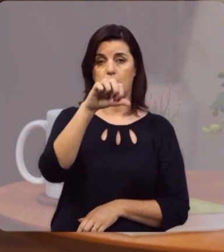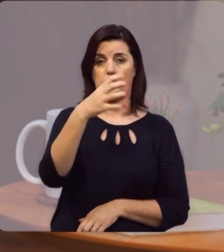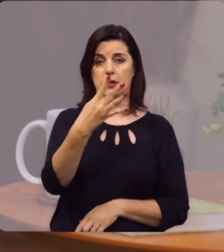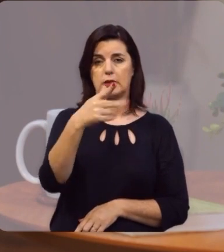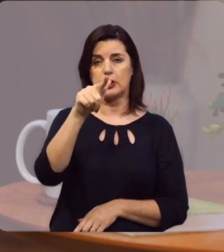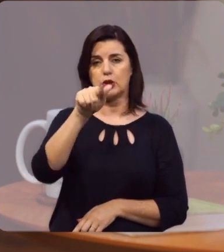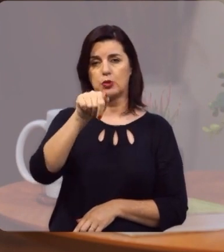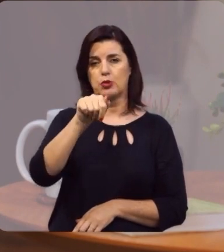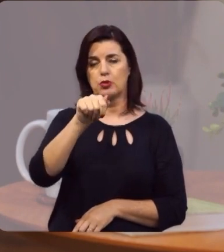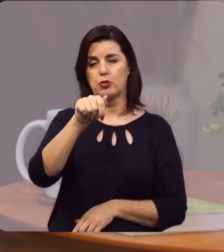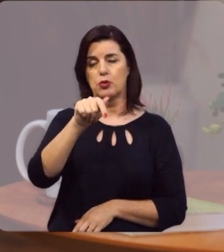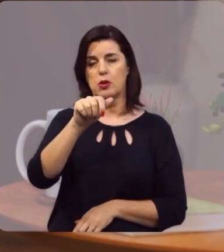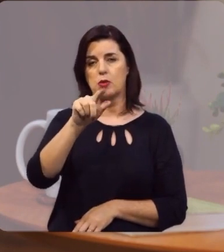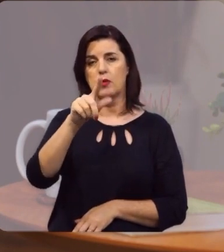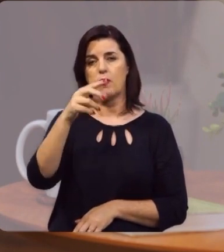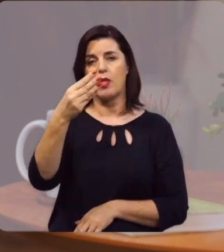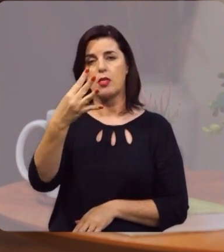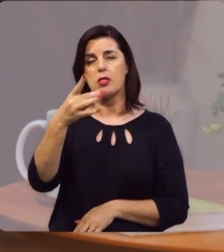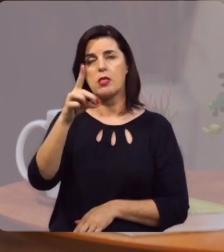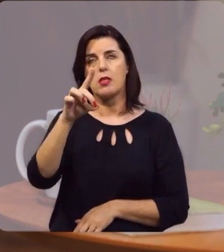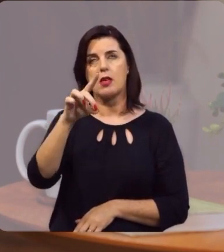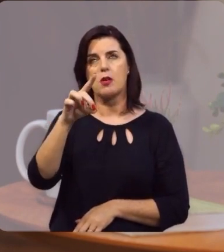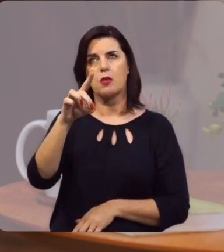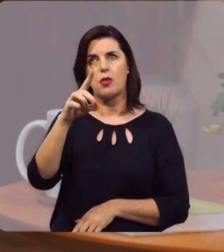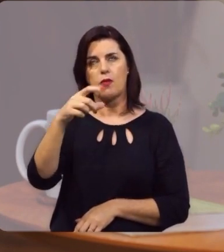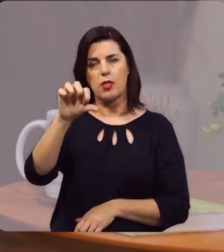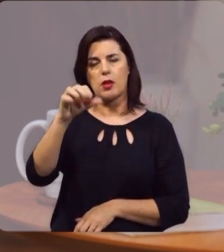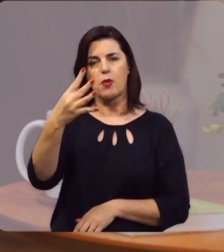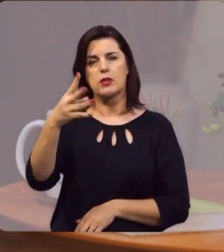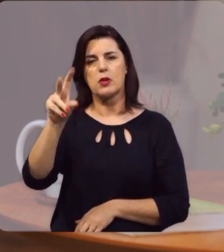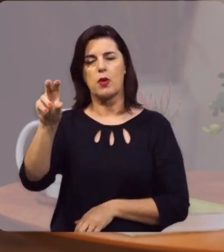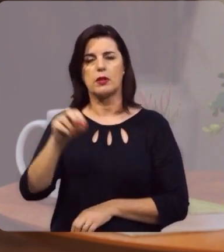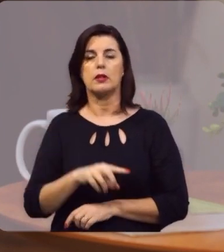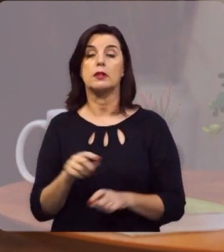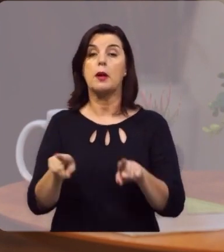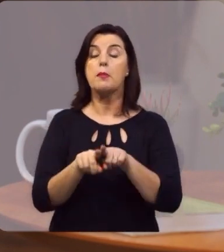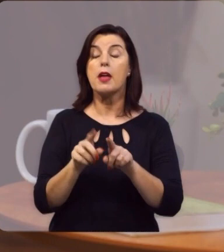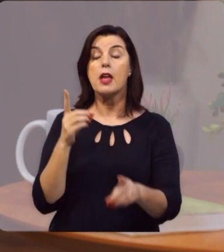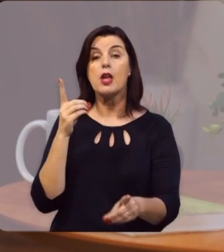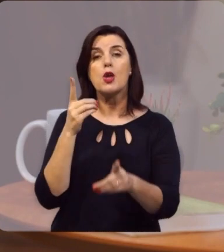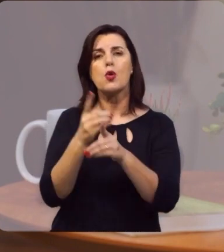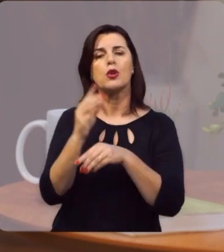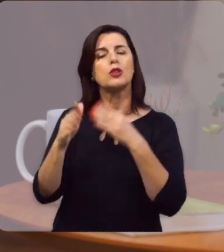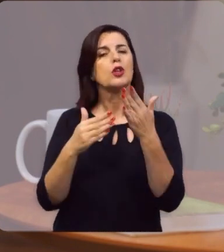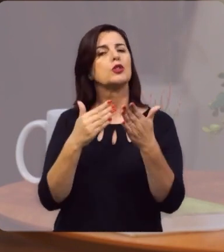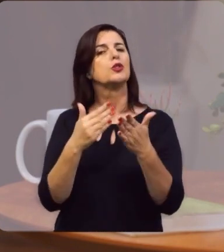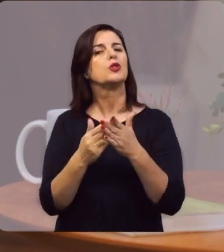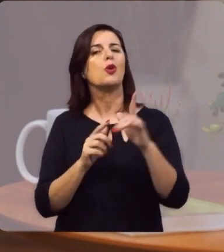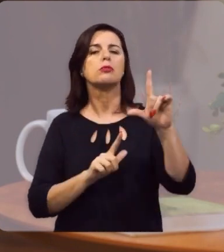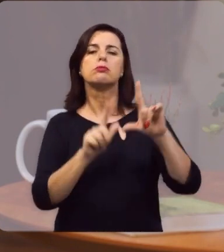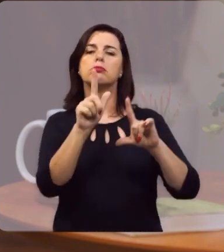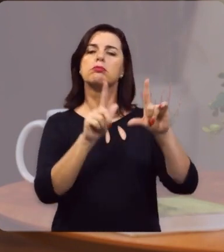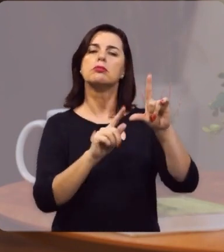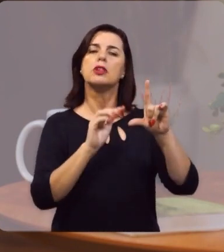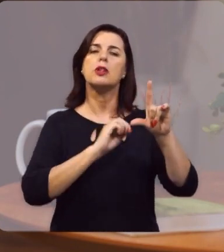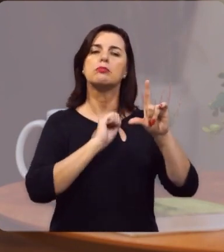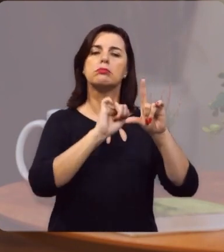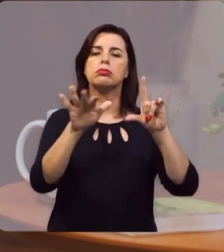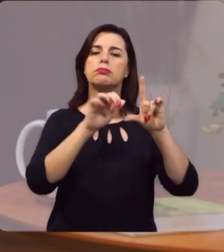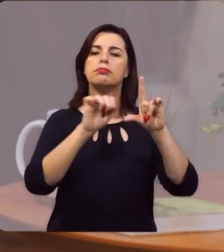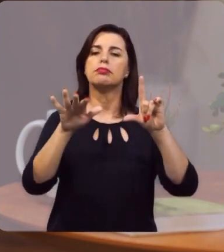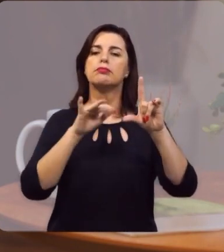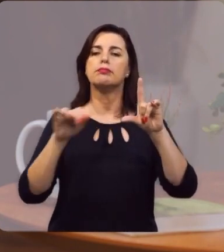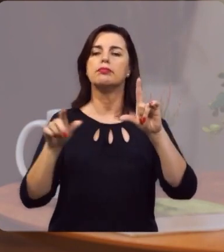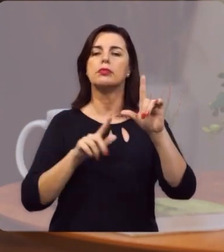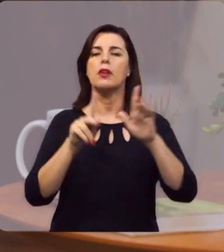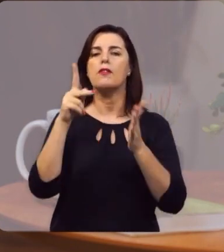947 18 94 50. Você encontra também todos os programas, já veiculamos no